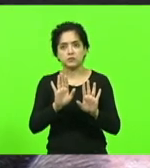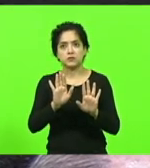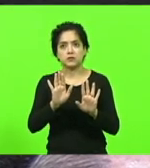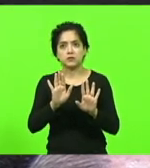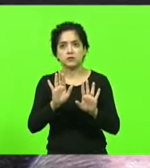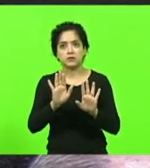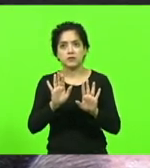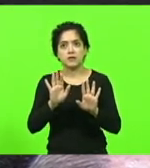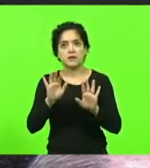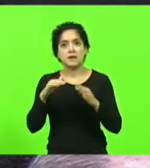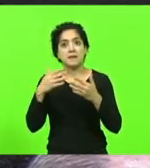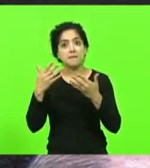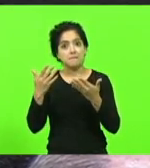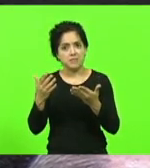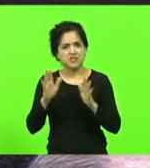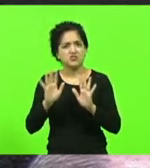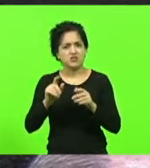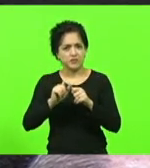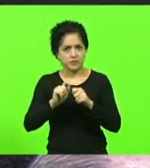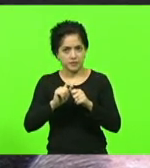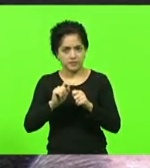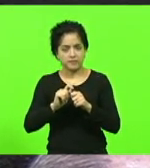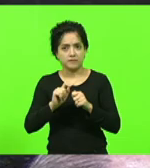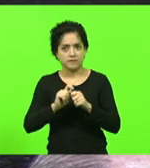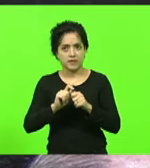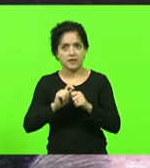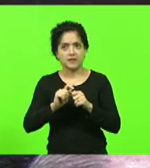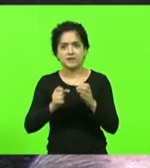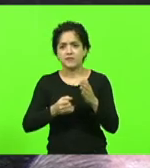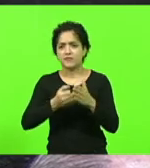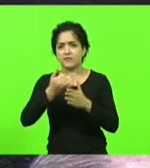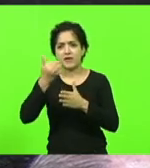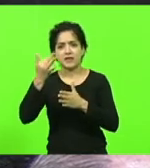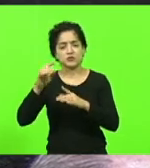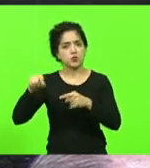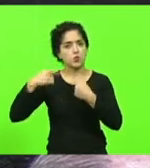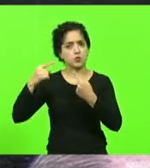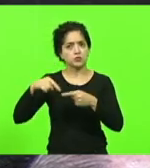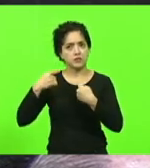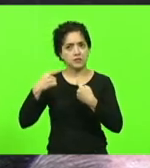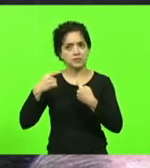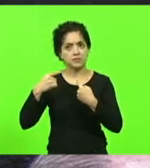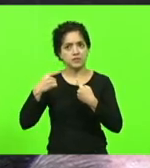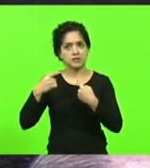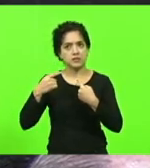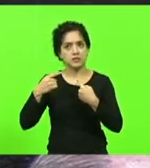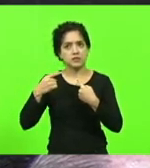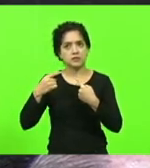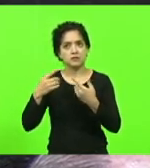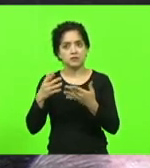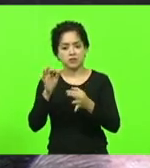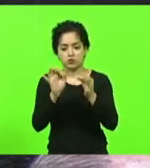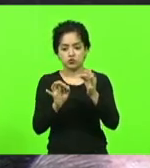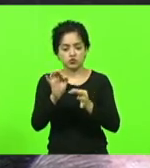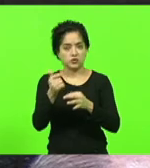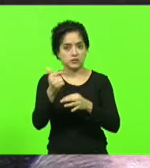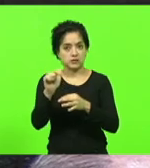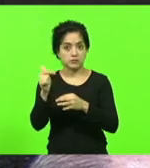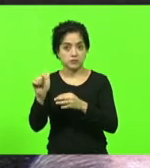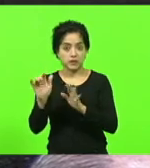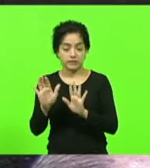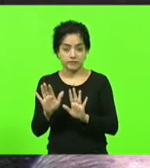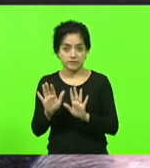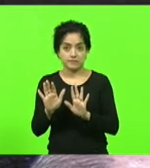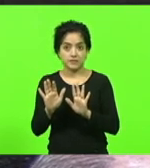apresentou mas isso já foi feito em inúmeras ocasiões inclusive contra mim e me considero muitíssimo injustiçado na ocasião. Então